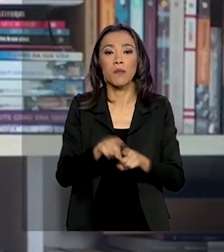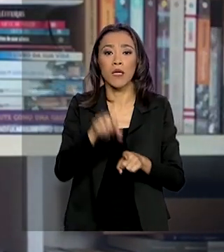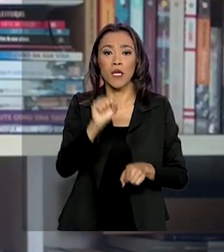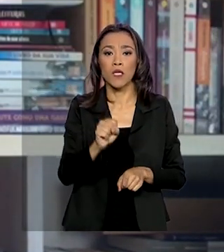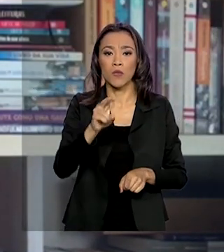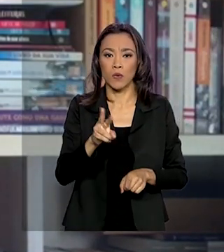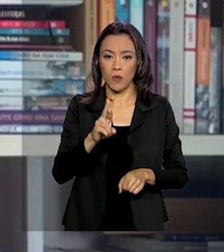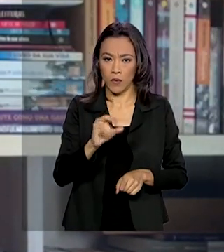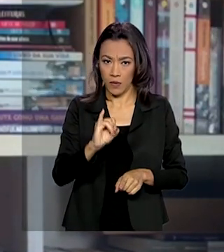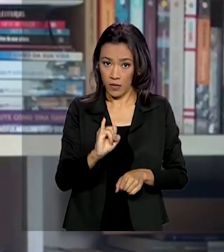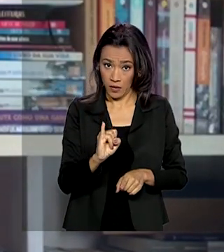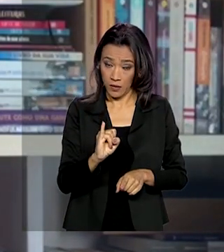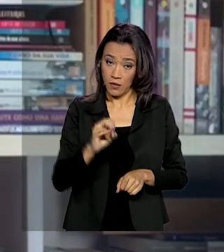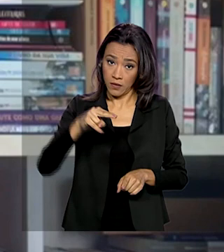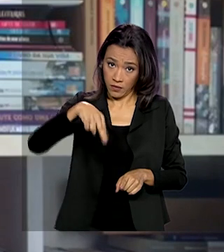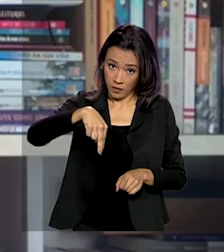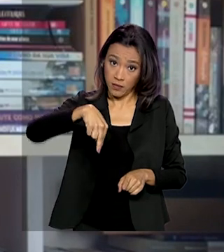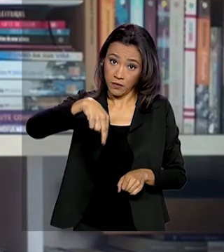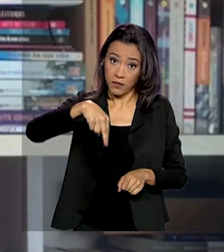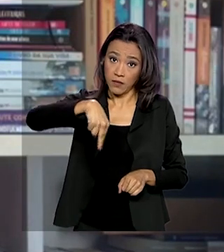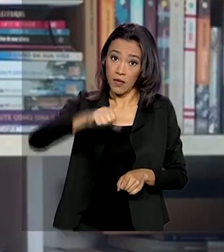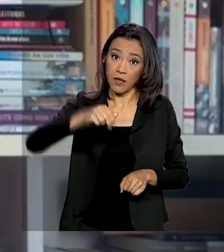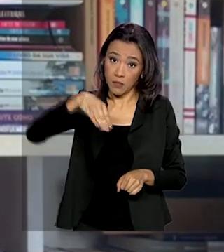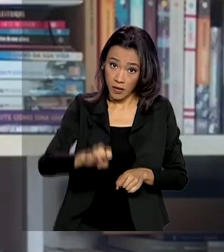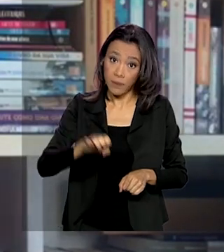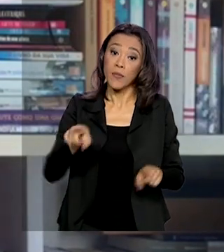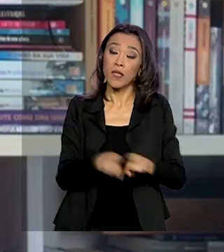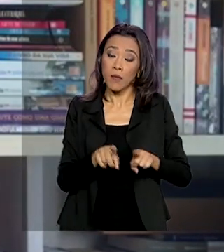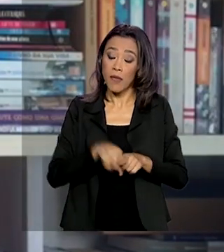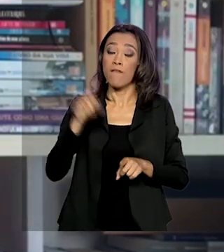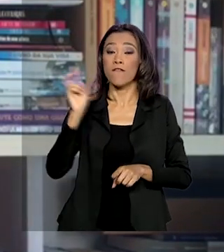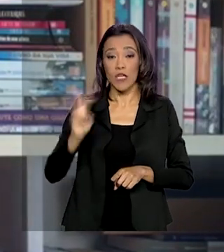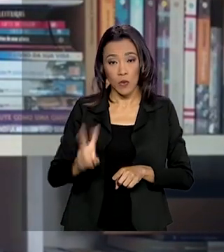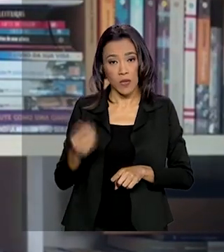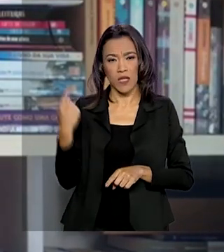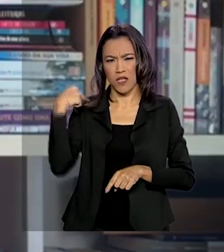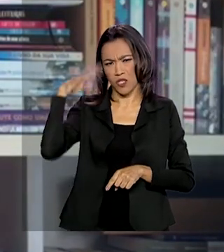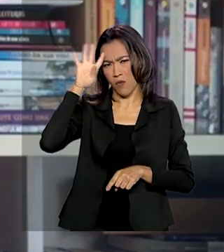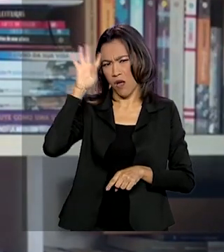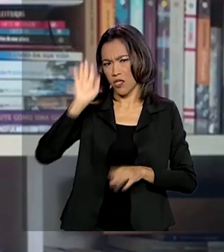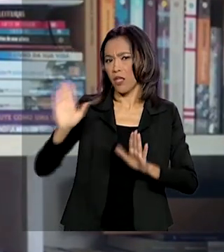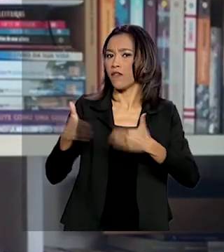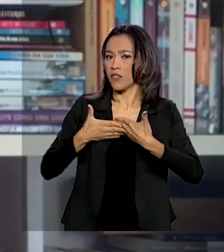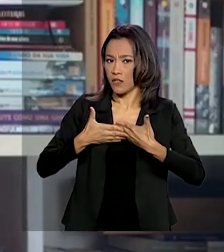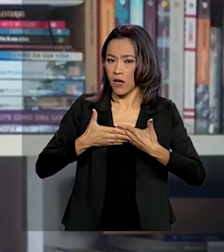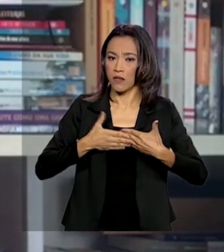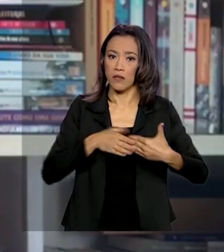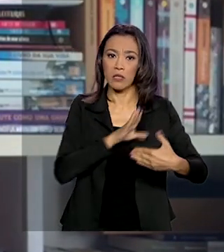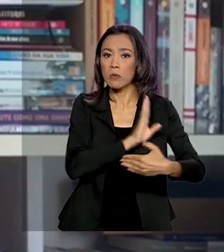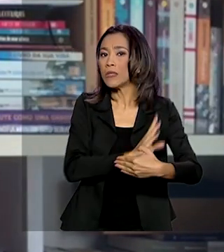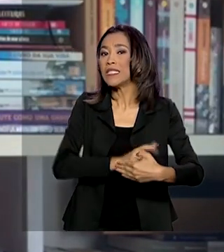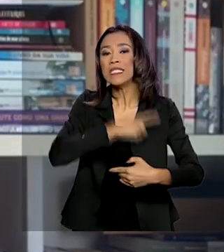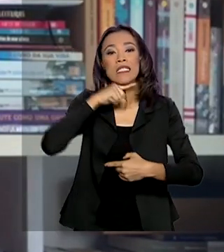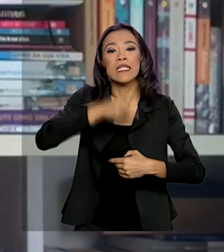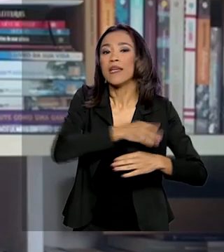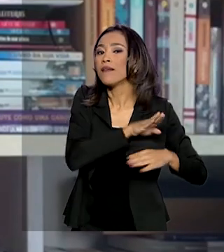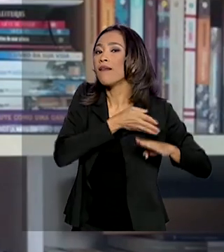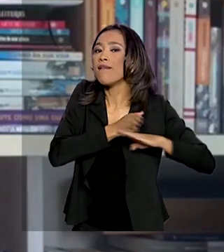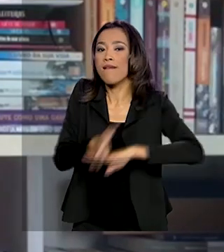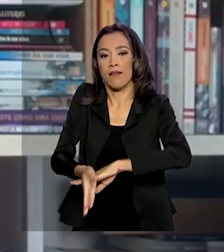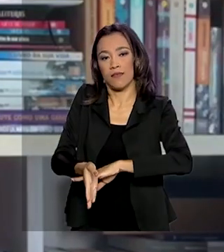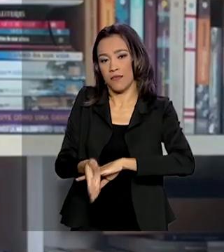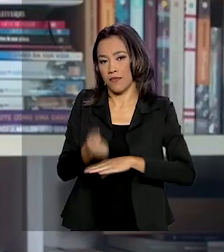Desde quarta-feira, a fronteira com a Venezuela já está fechada. Por enquanto, ficou de fora apenas o